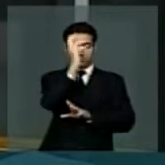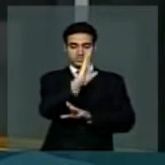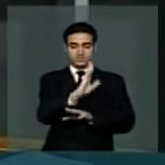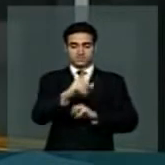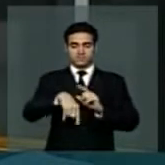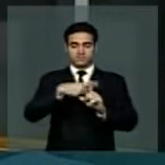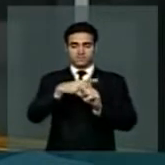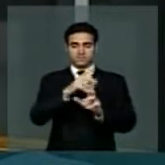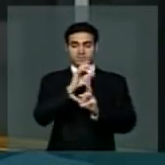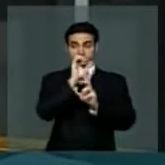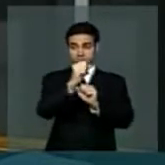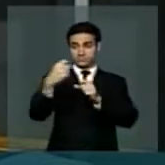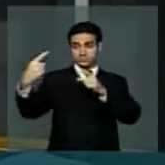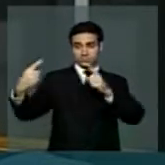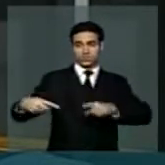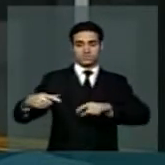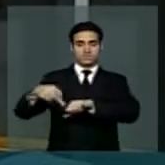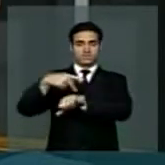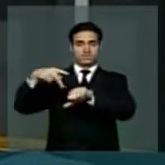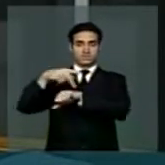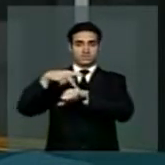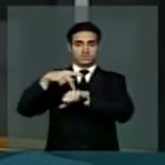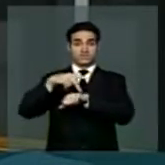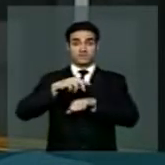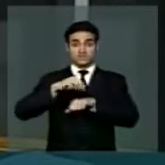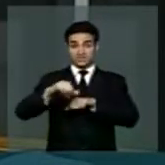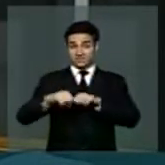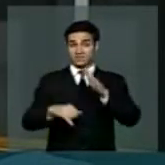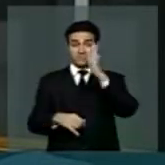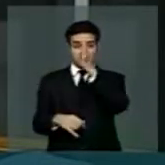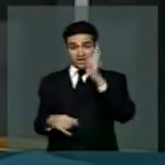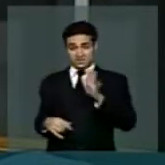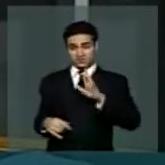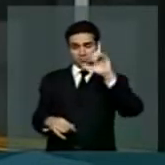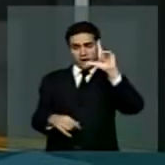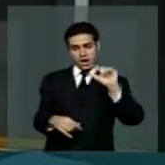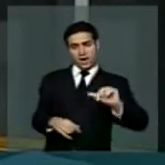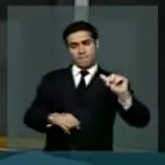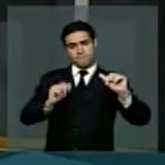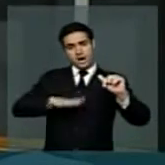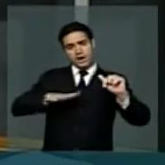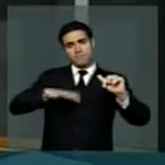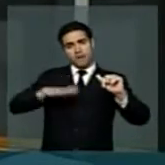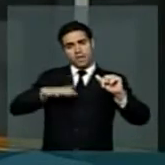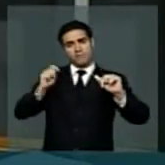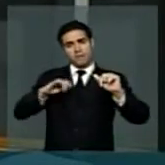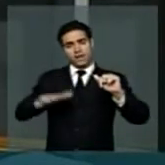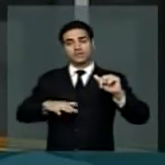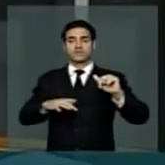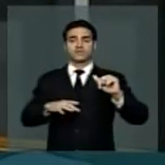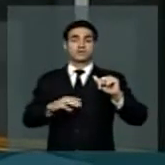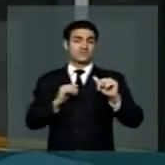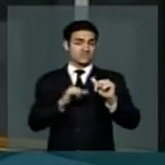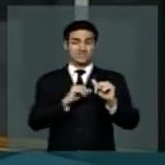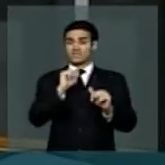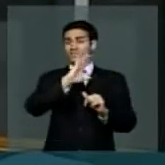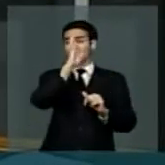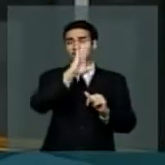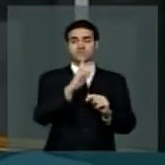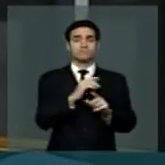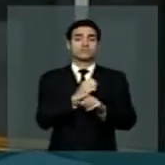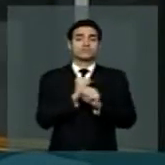globalizado. Se nós não tivermos o custo do Brasil reduzido, efetivamente nós não temos condições de